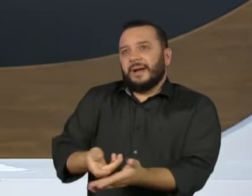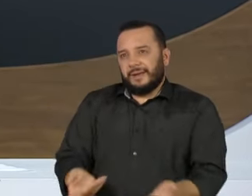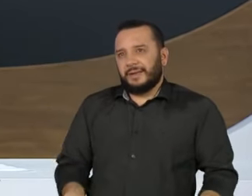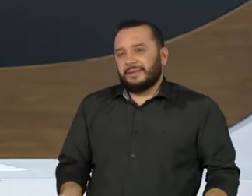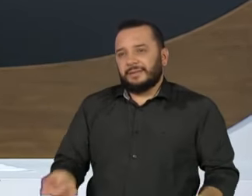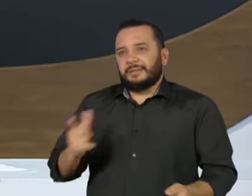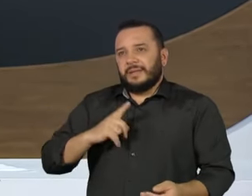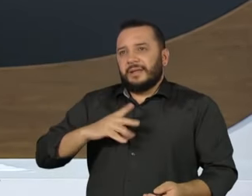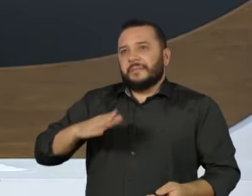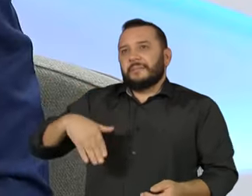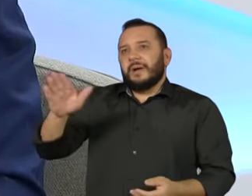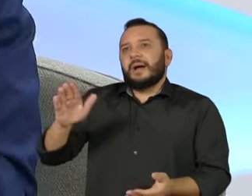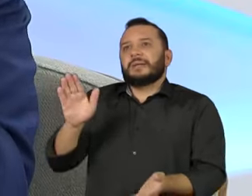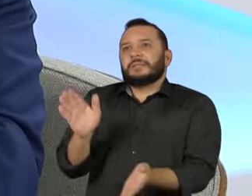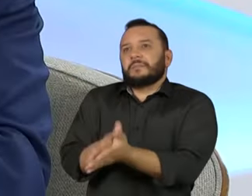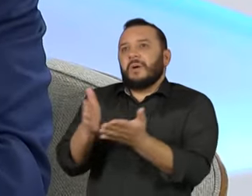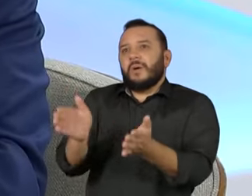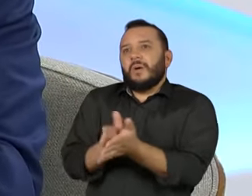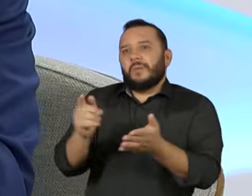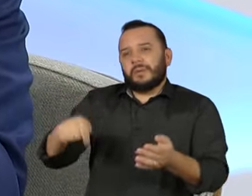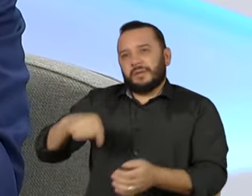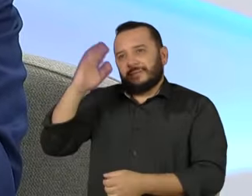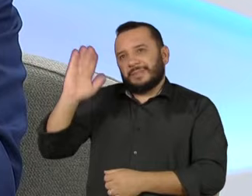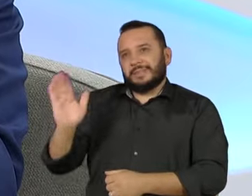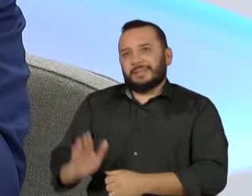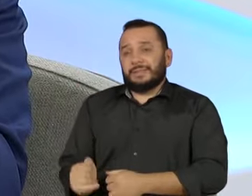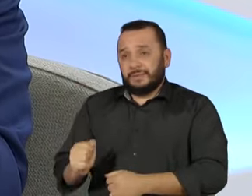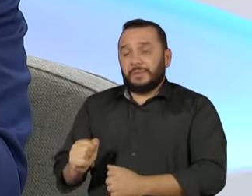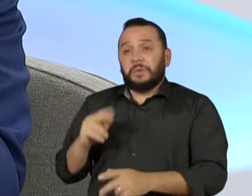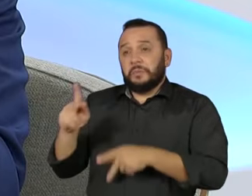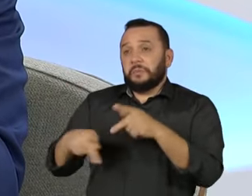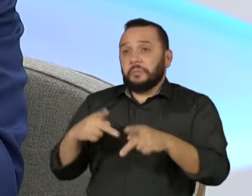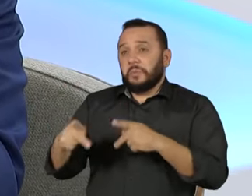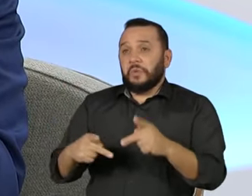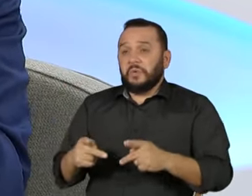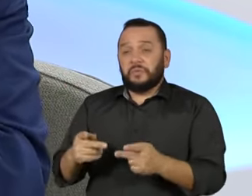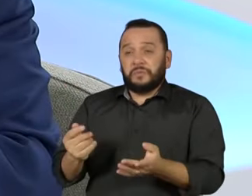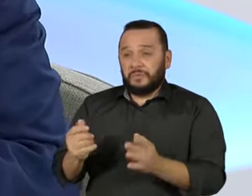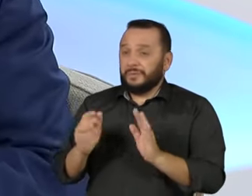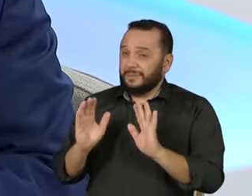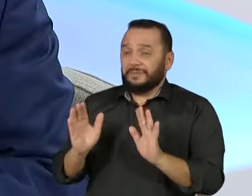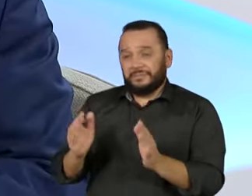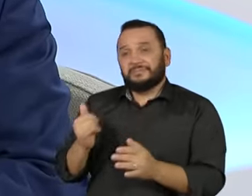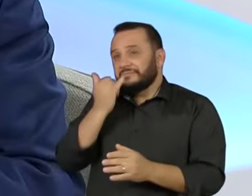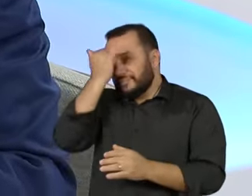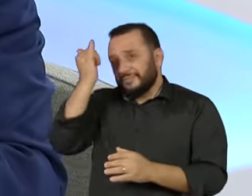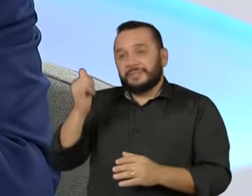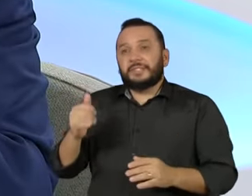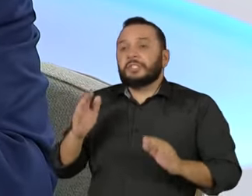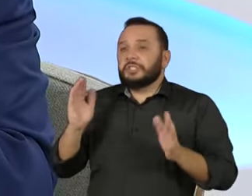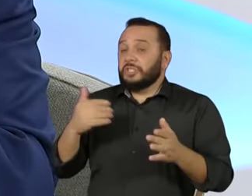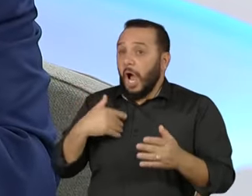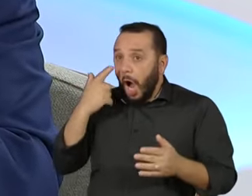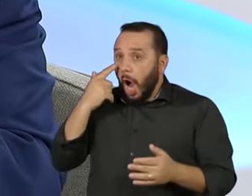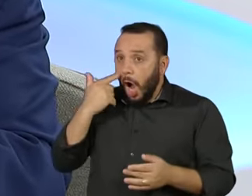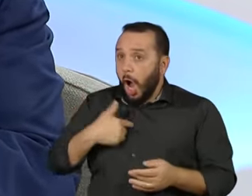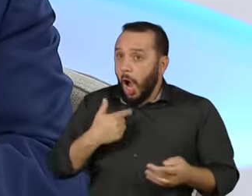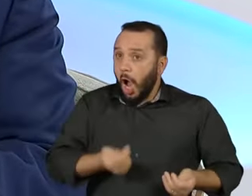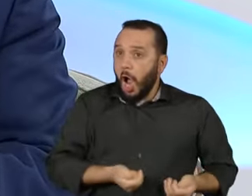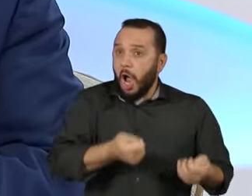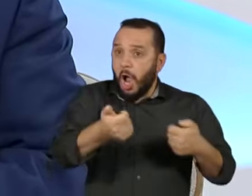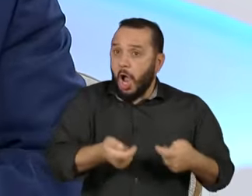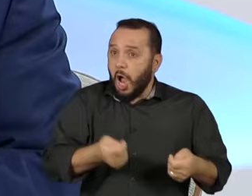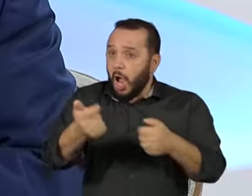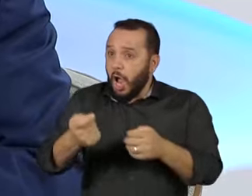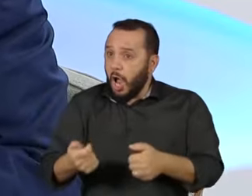os mais pobres das terras brasileiras. Então, assim, o populismo, ele vem de um voo de galinha, né? Mas